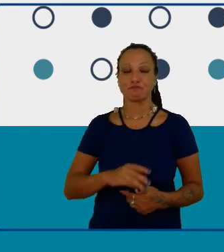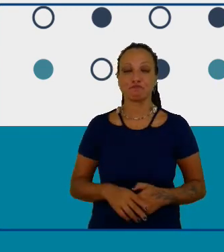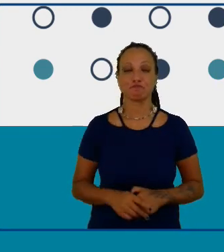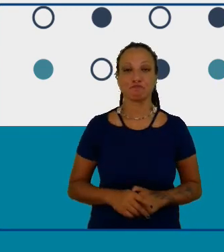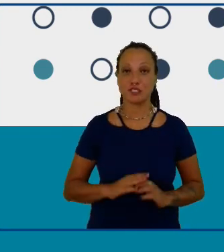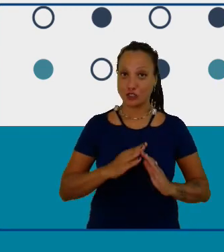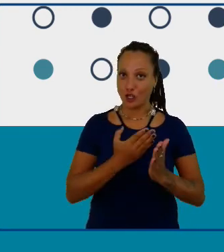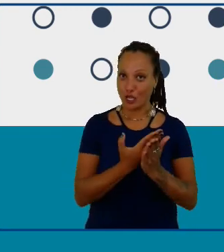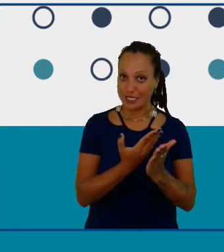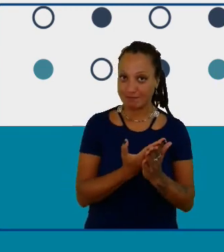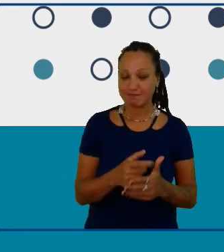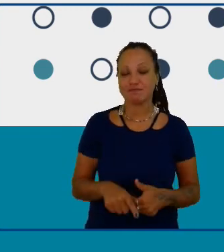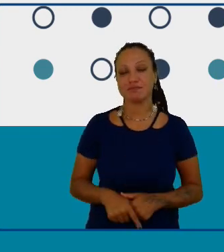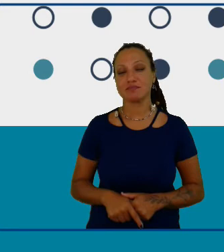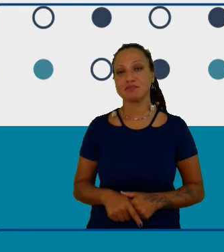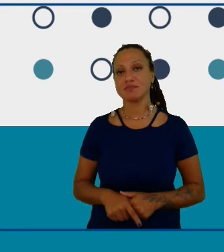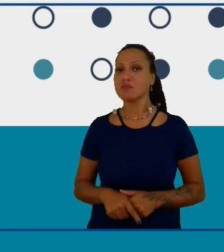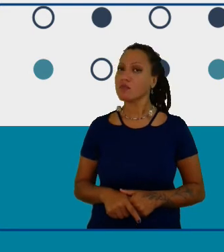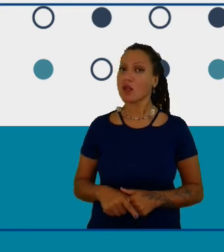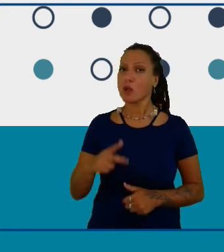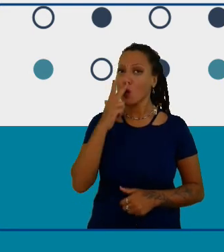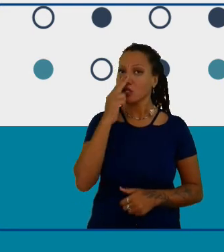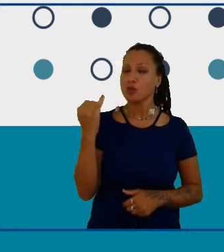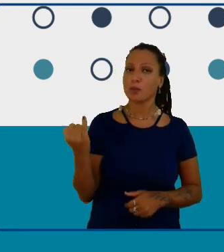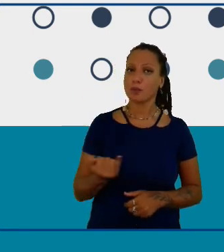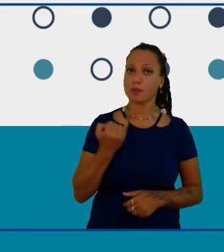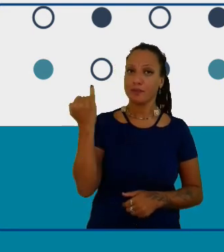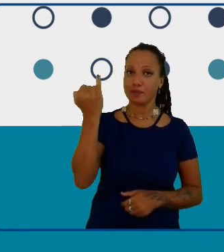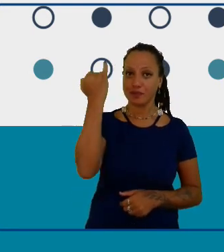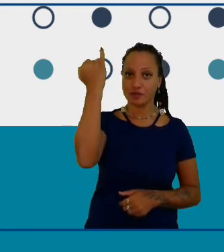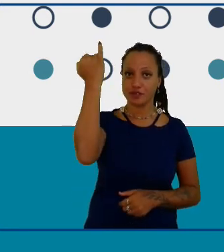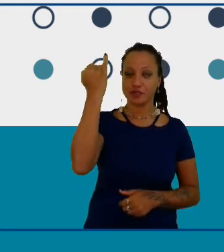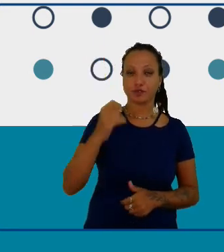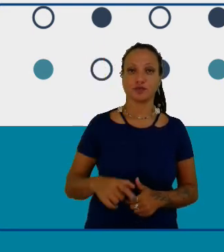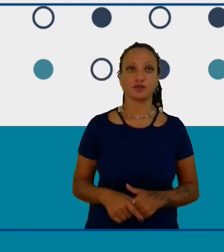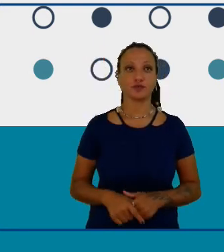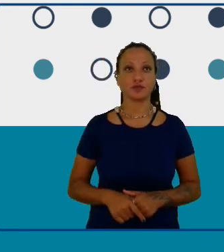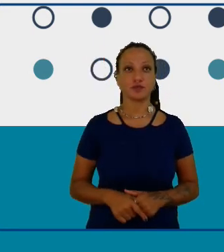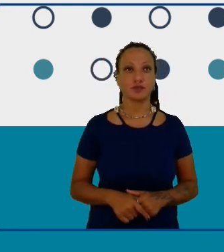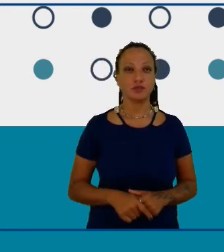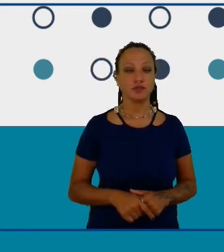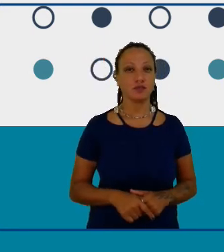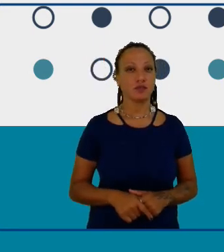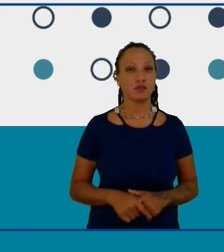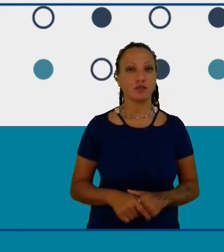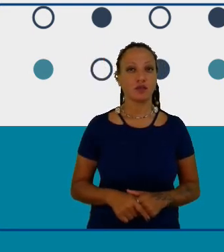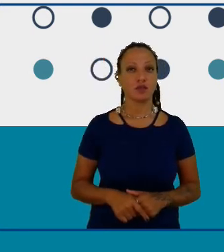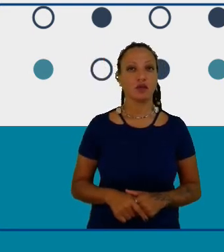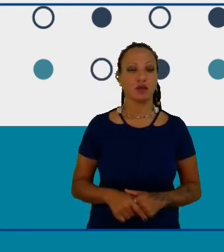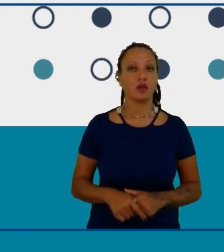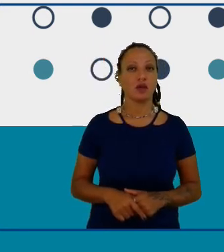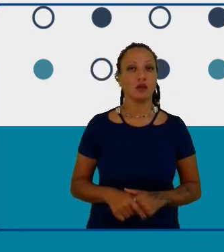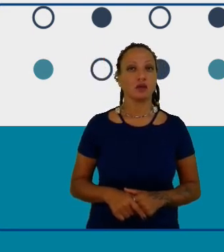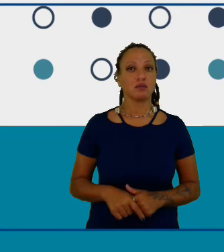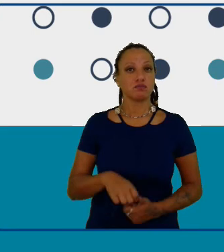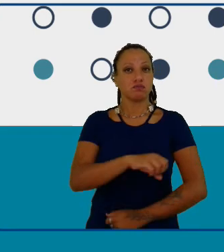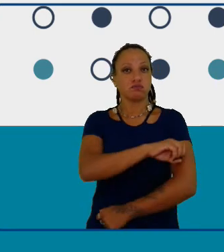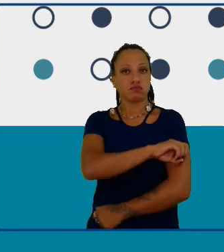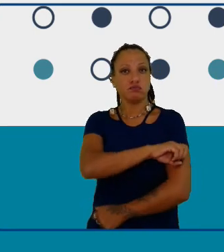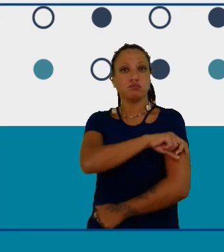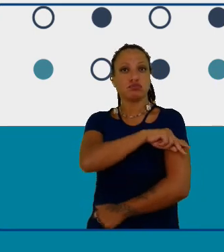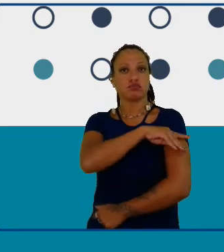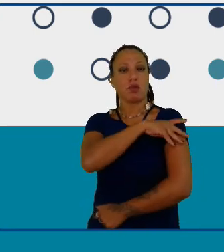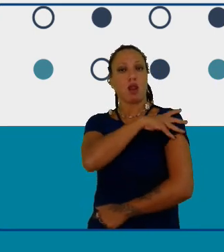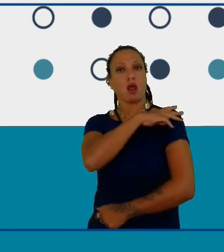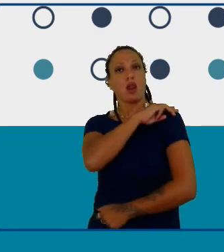importante desde o início desde as idades mais tenras até eles deixarem a escola